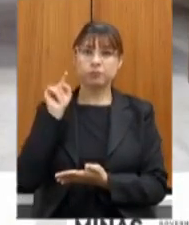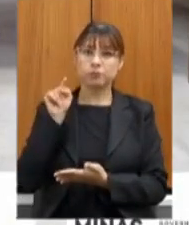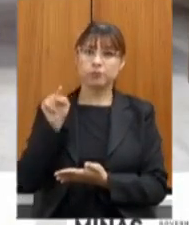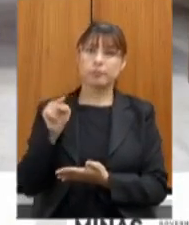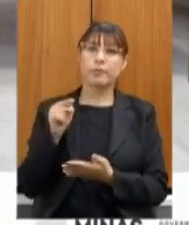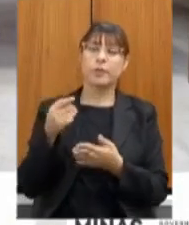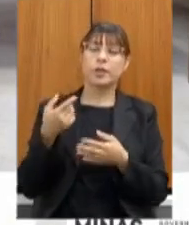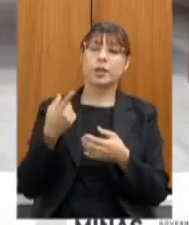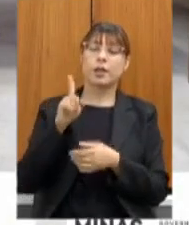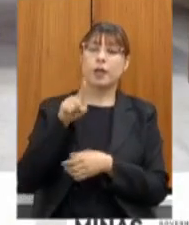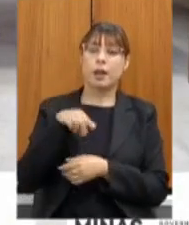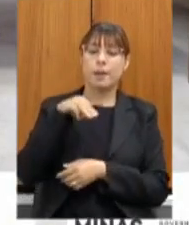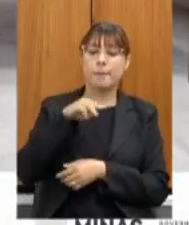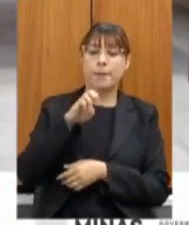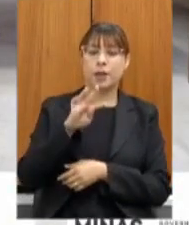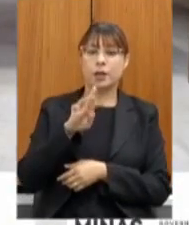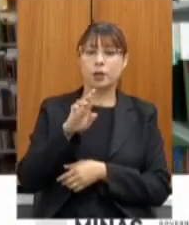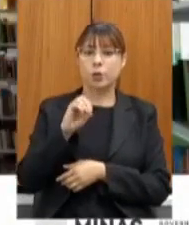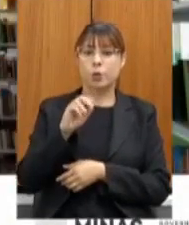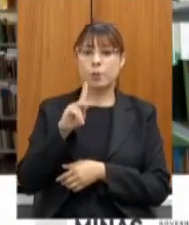Metropolitana B por favor